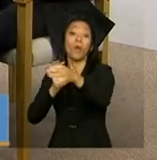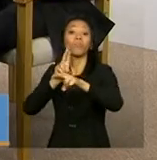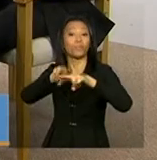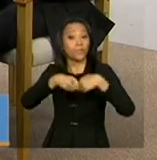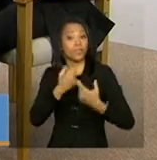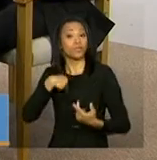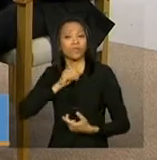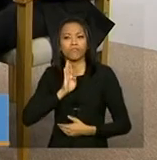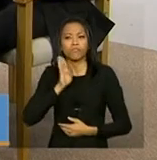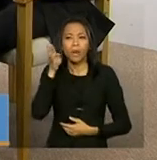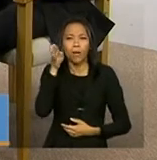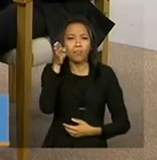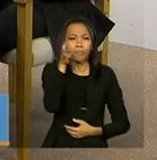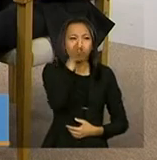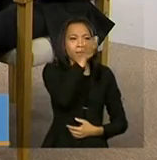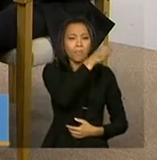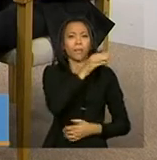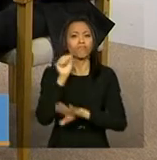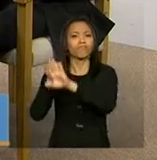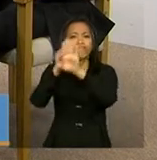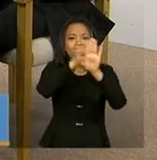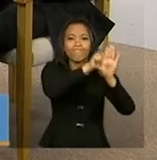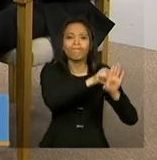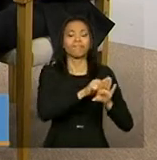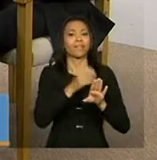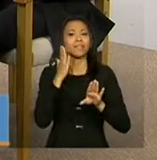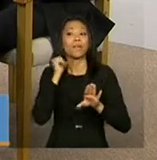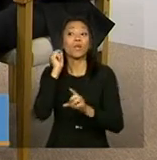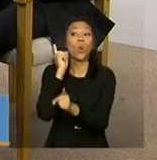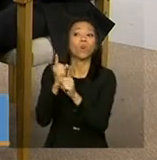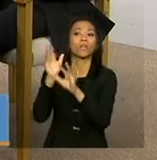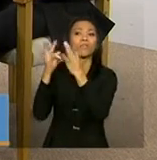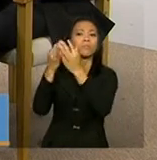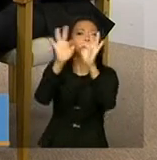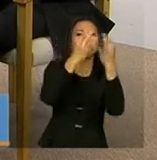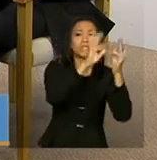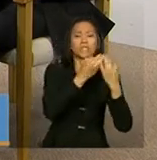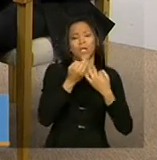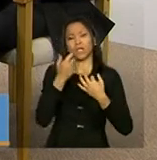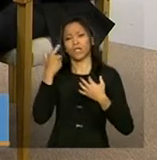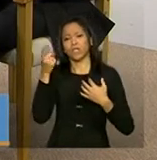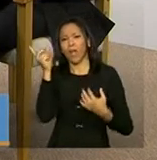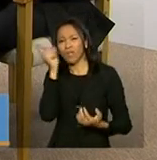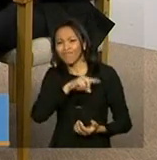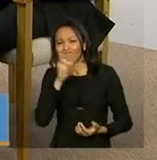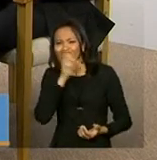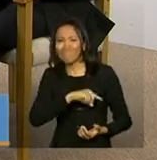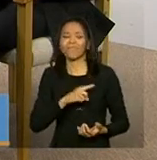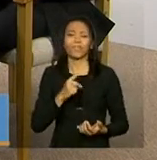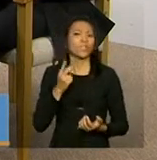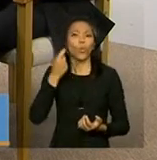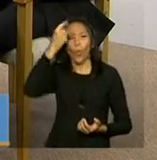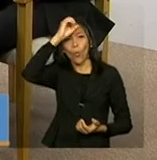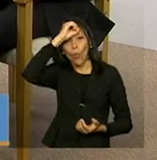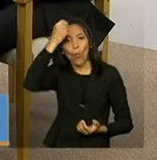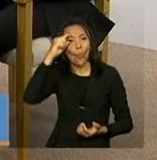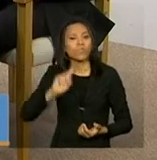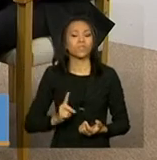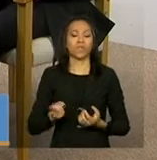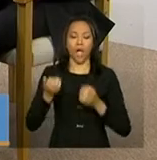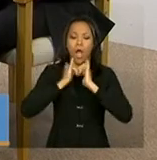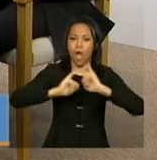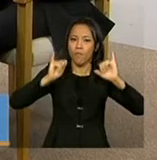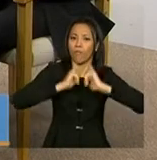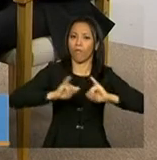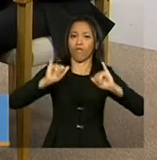tentar alcançar os mais difíceis, a população que está mais vulnerável, que tem menos informação, que tem menos capacidade de